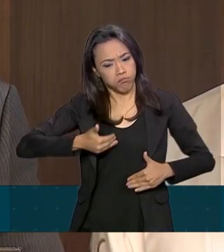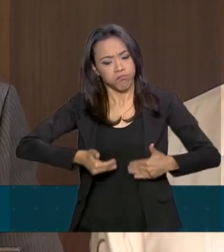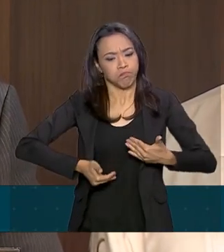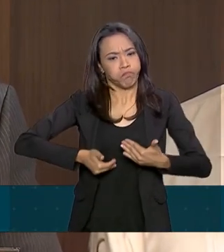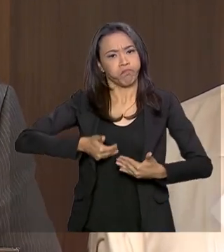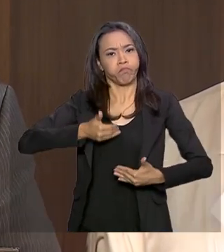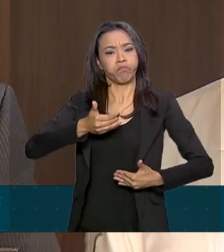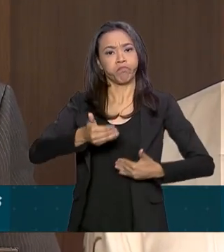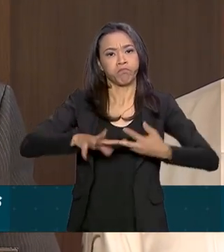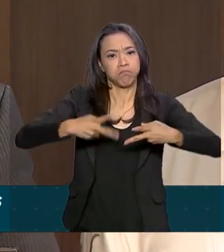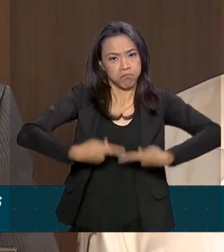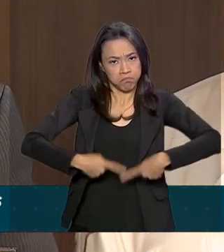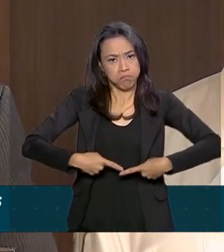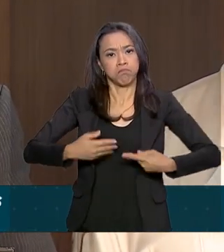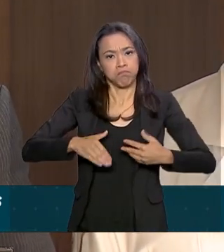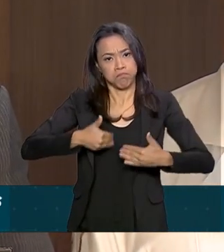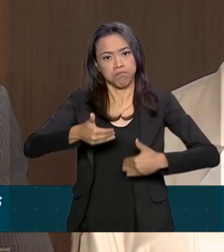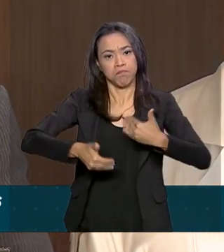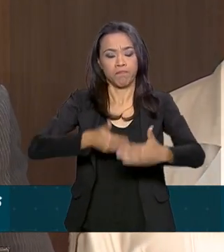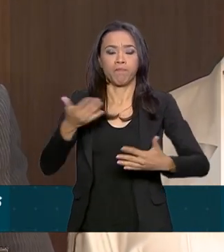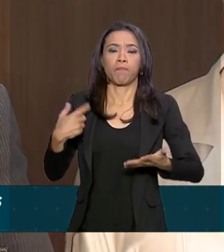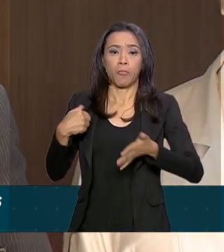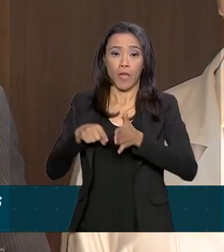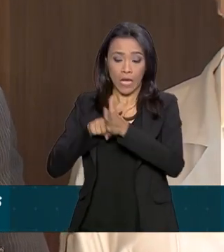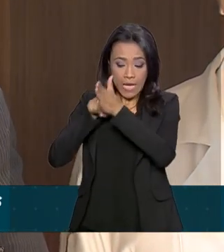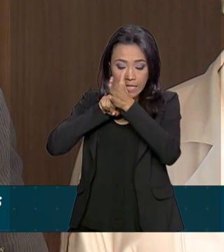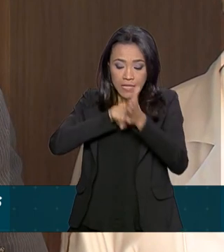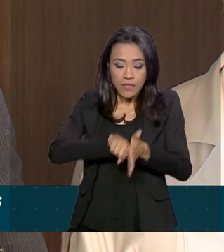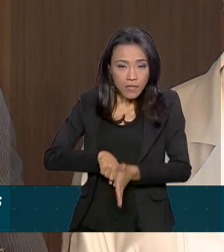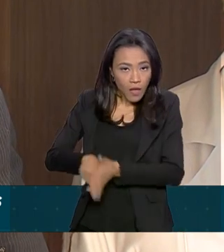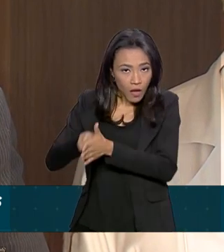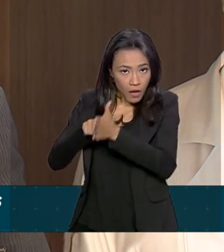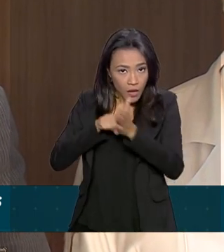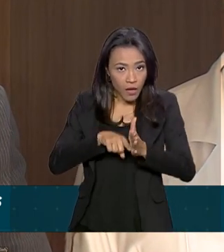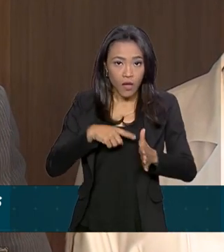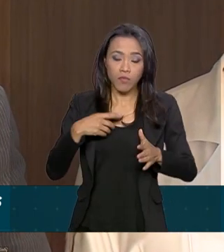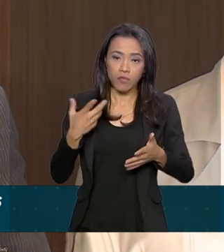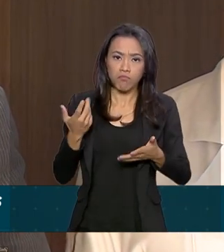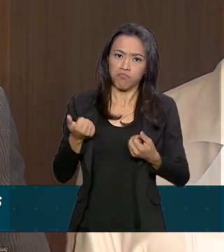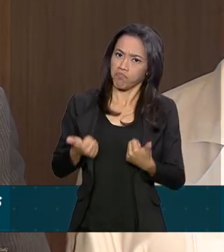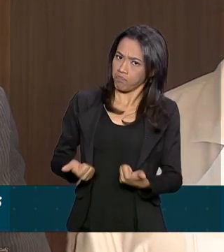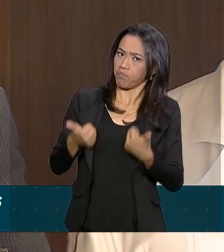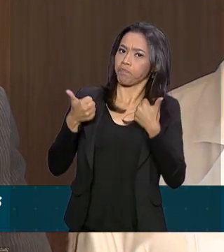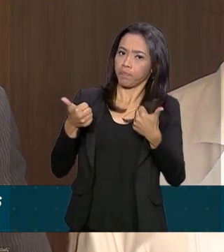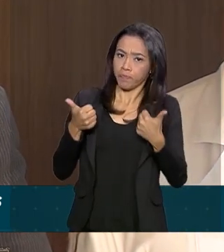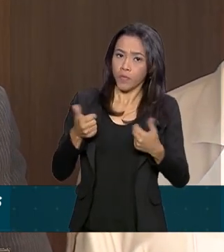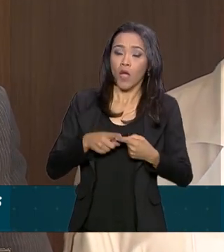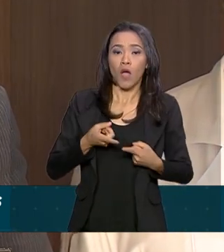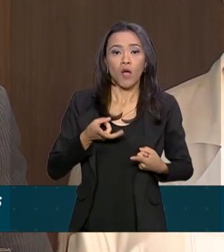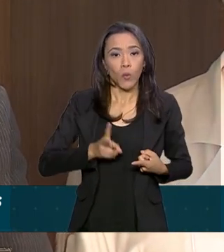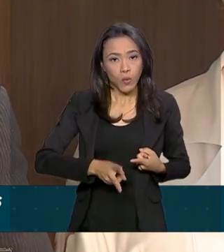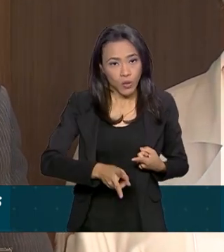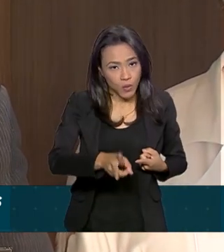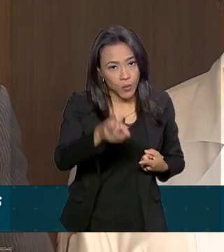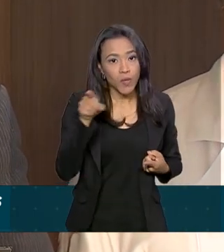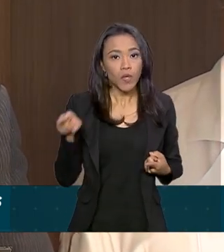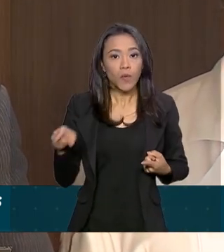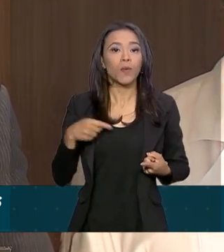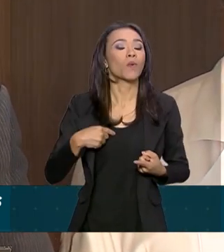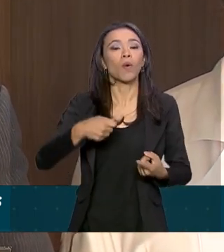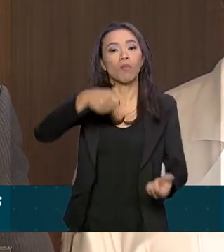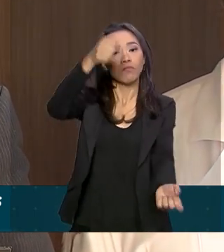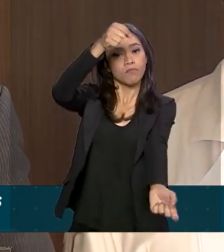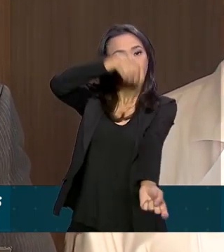laboratoriais seguem estáveis, permanece com alimentação parenteral, que é a alimentação